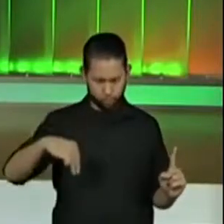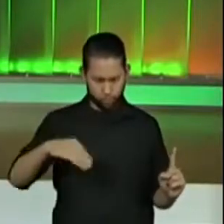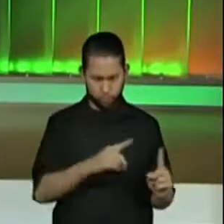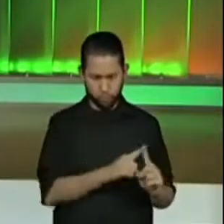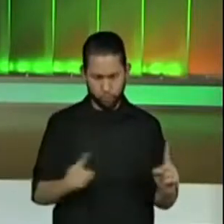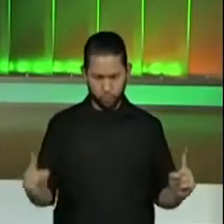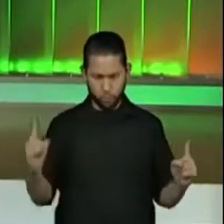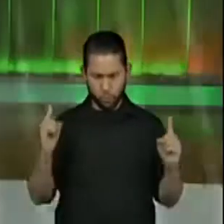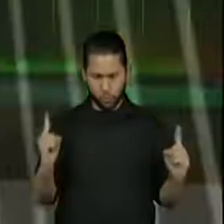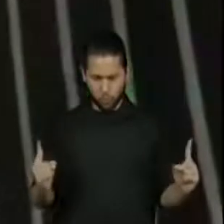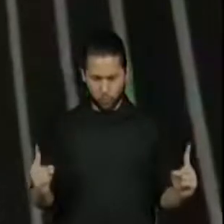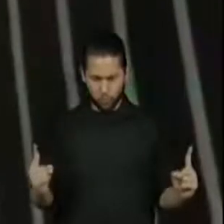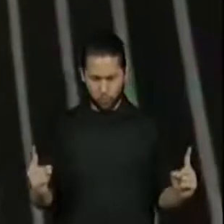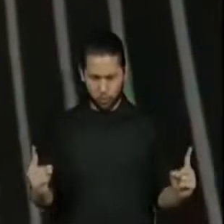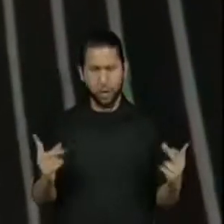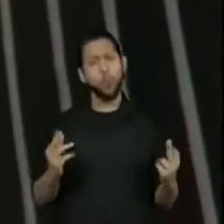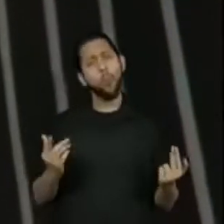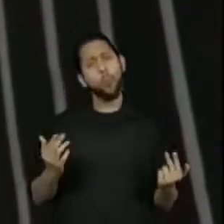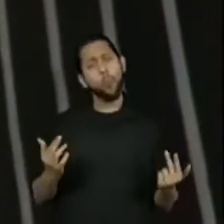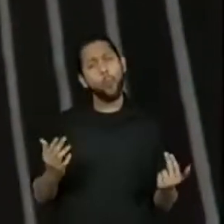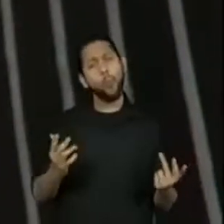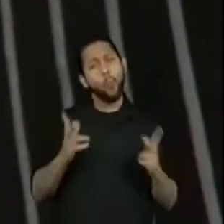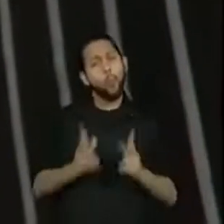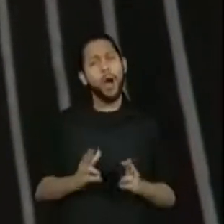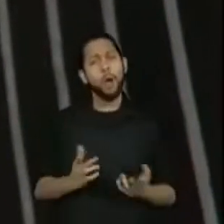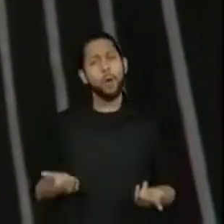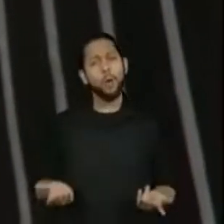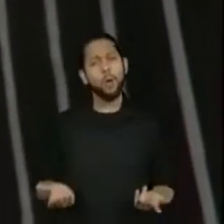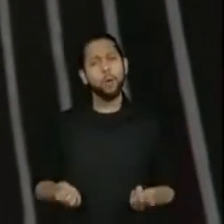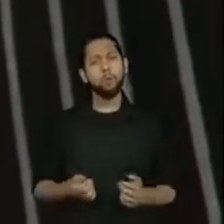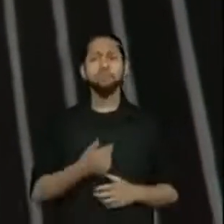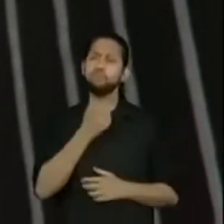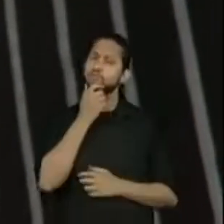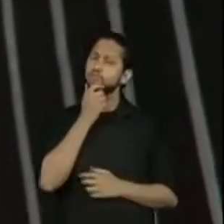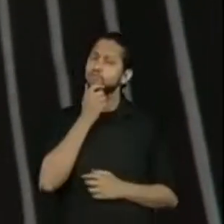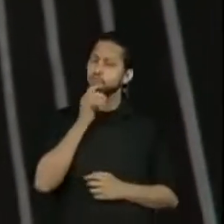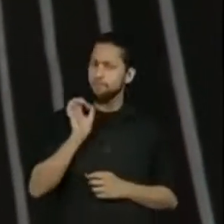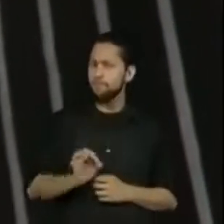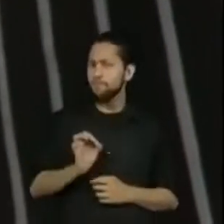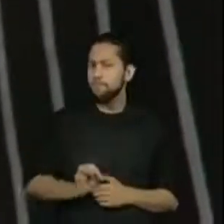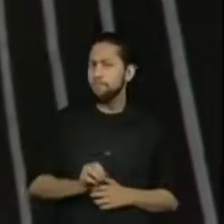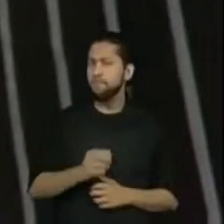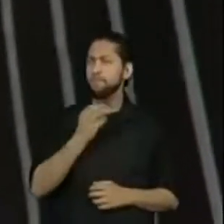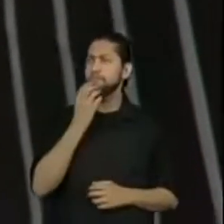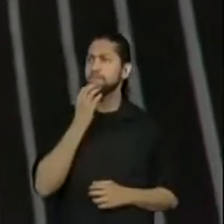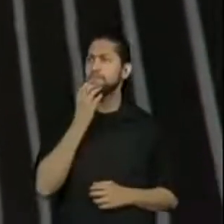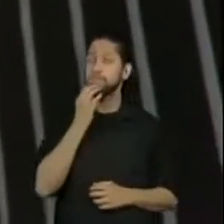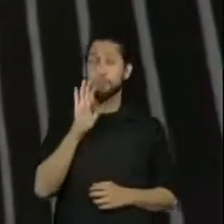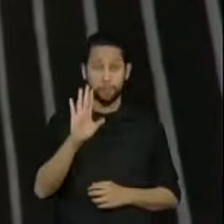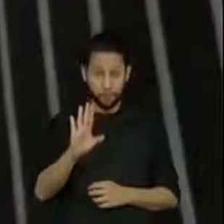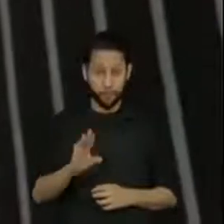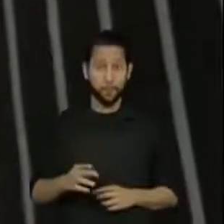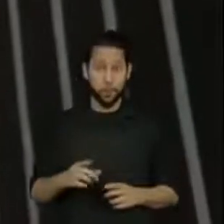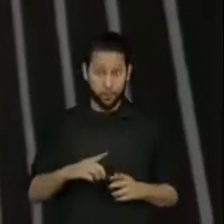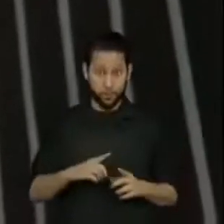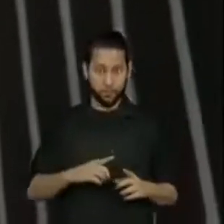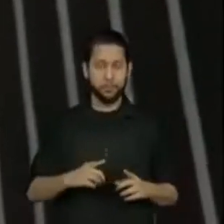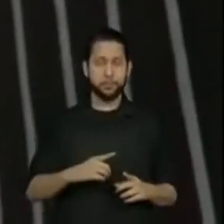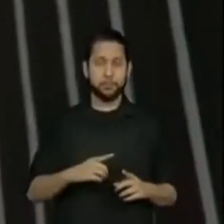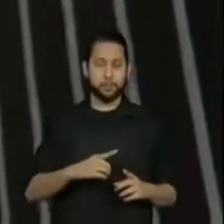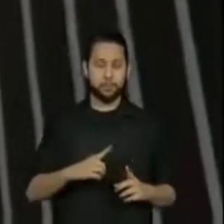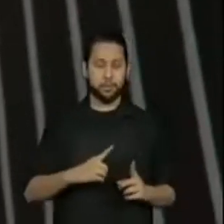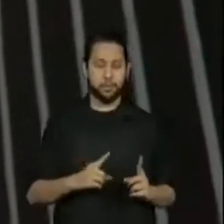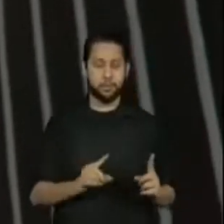100 centímetros é igual a um metro. Vamos ver se vocês pegam aí a minha dica, hein?